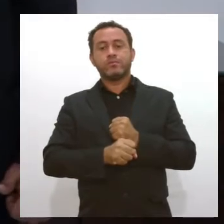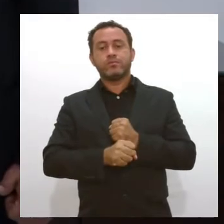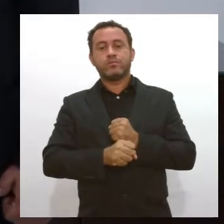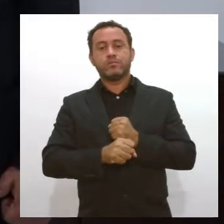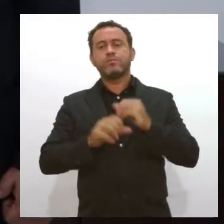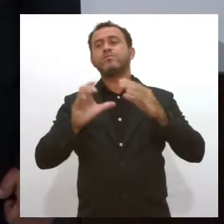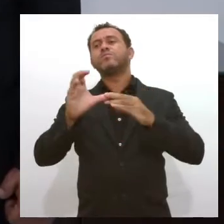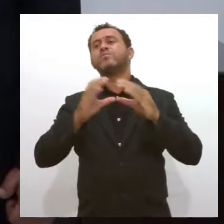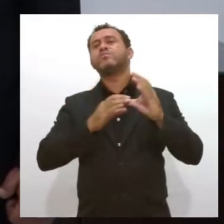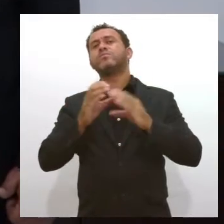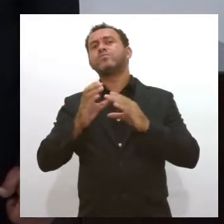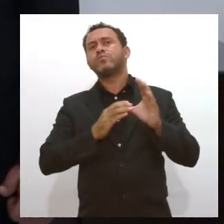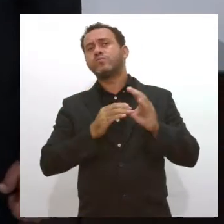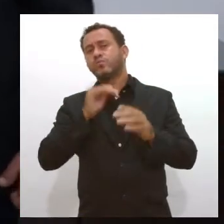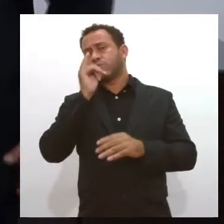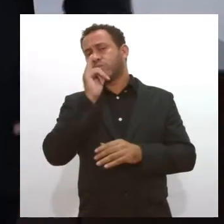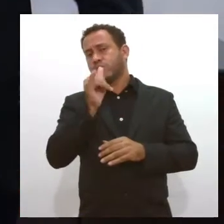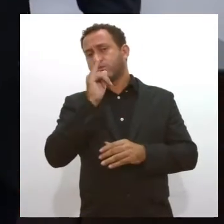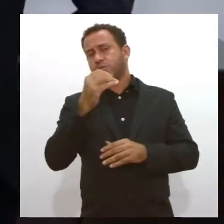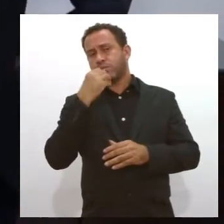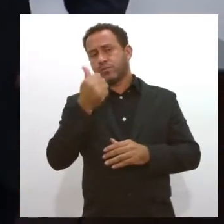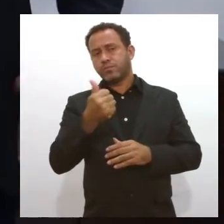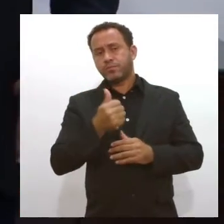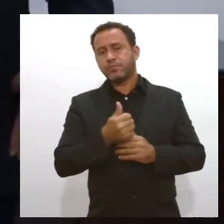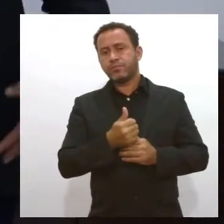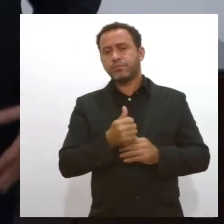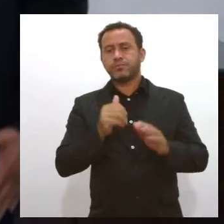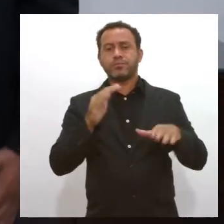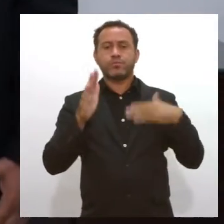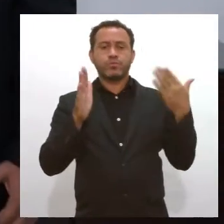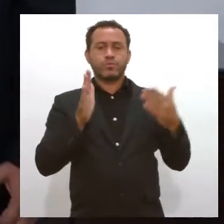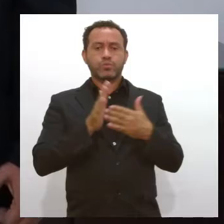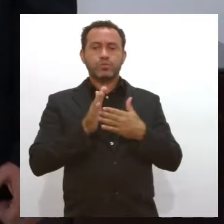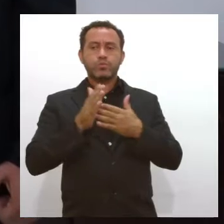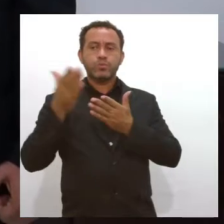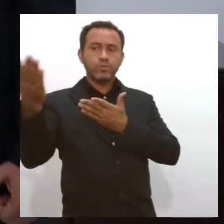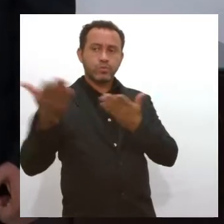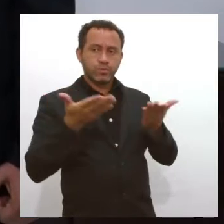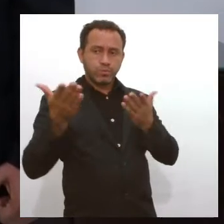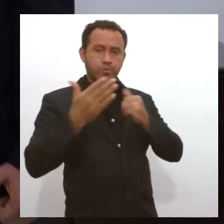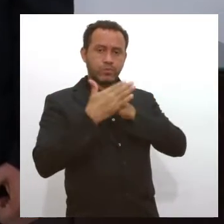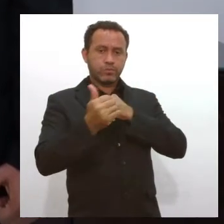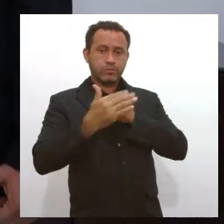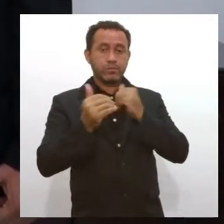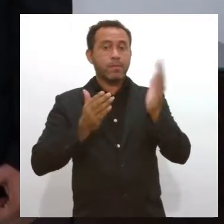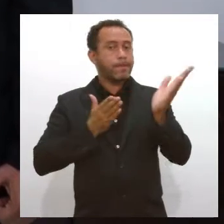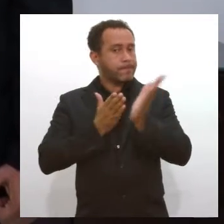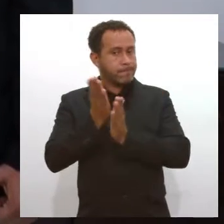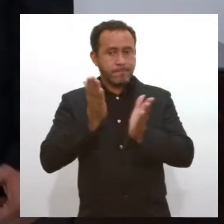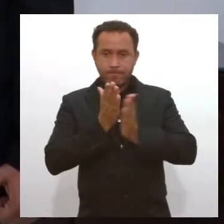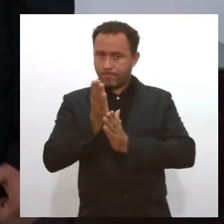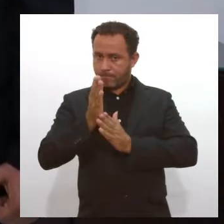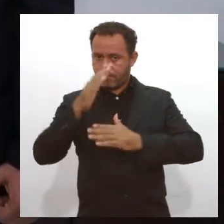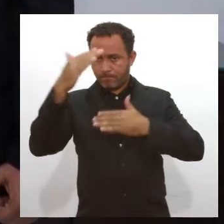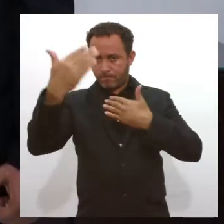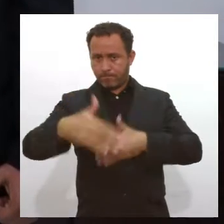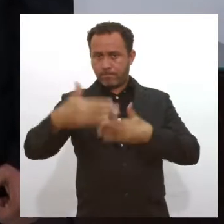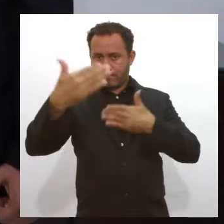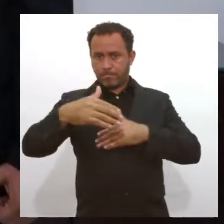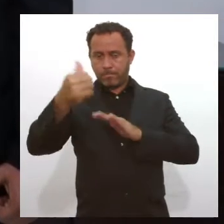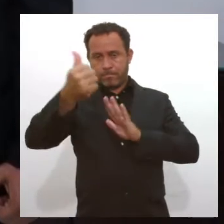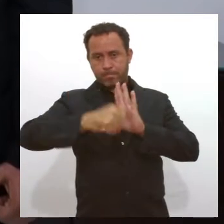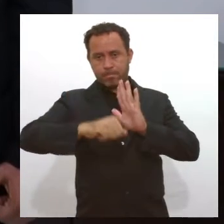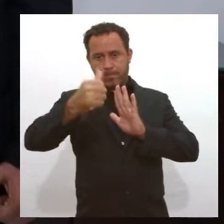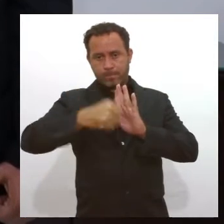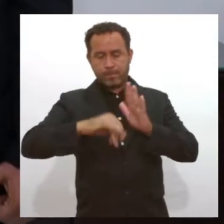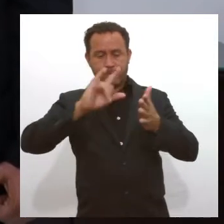concursos, é bom frisar, né, Givaldo, que todos esses convocados passaram já pelo processo de avaliação,